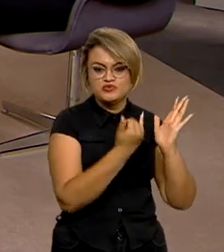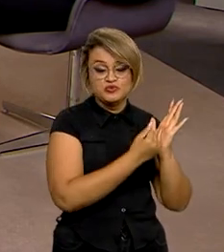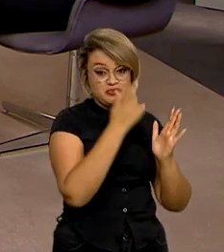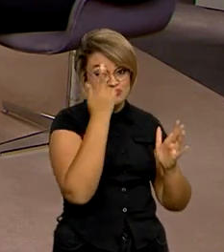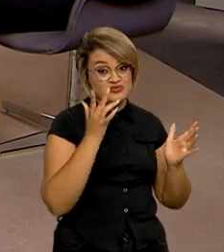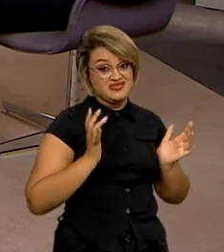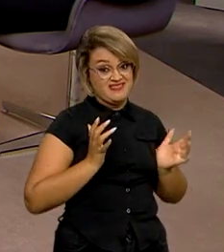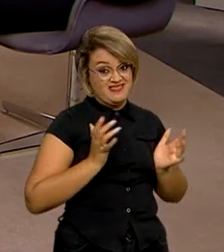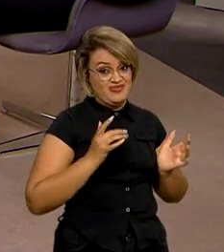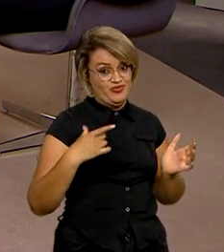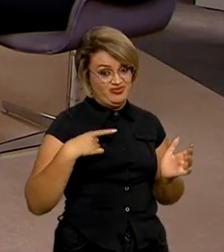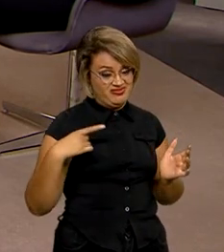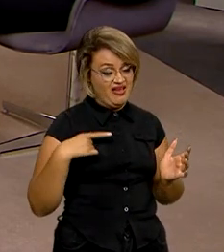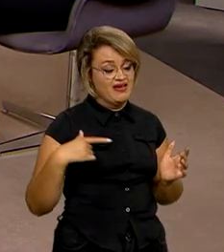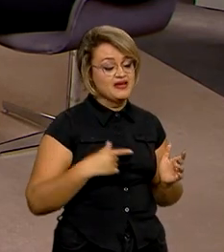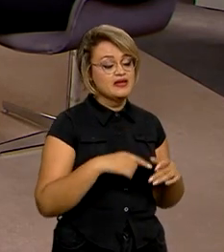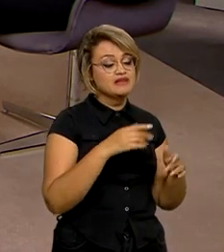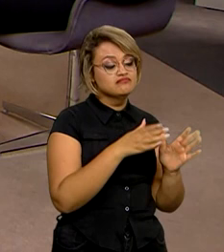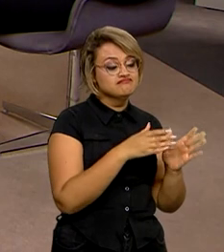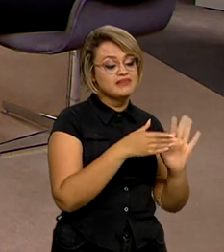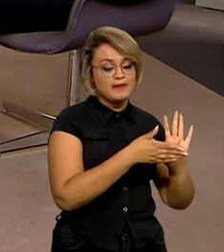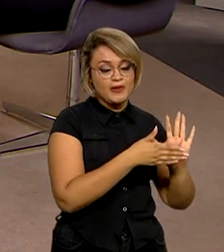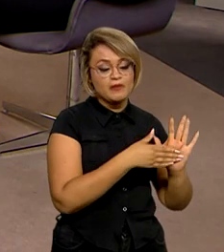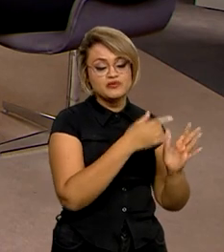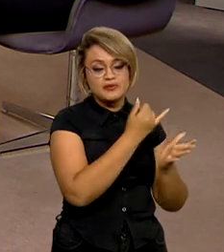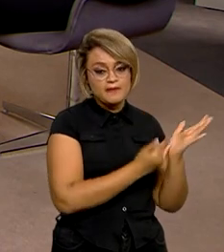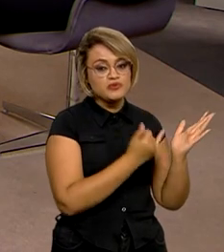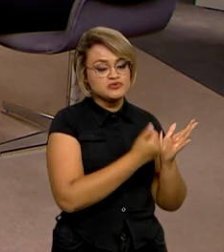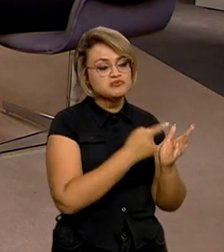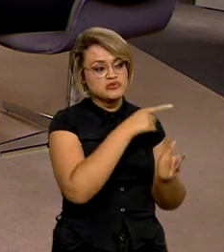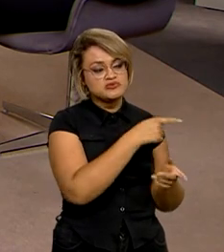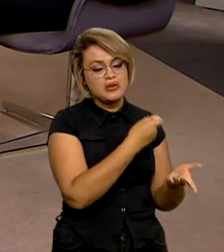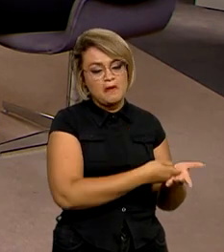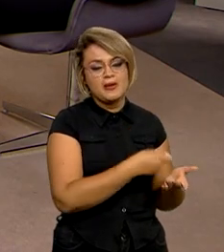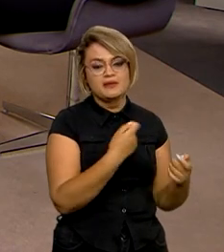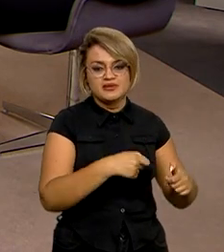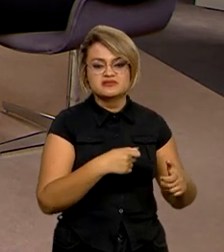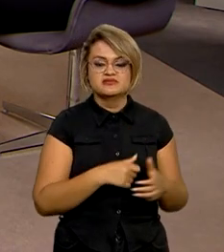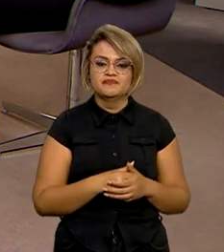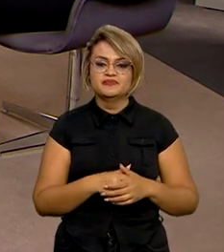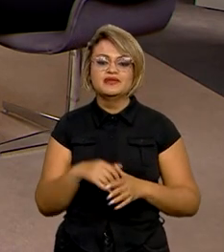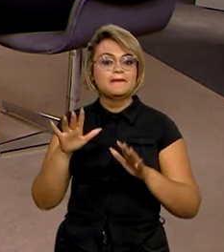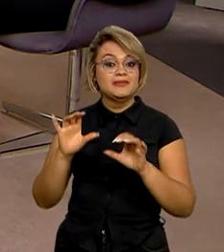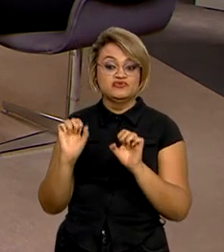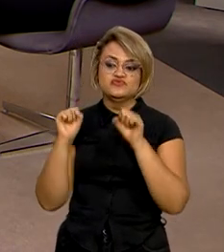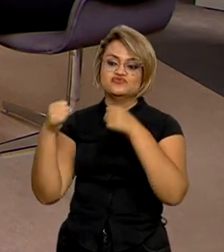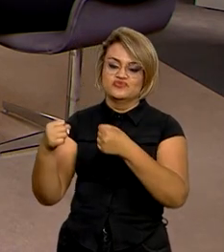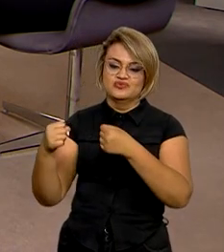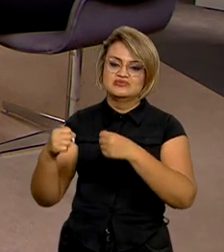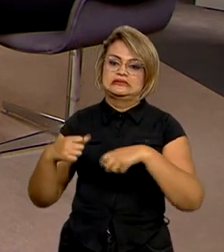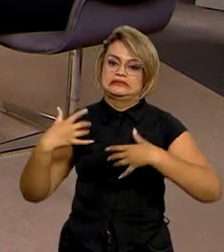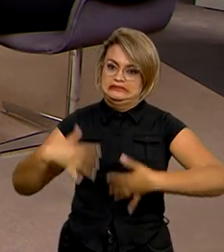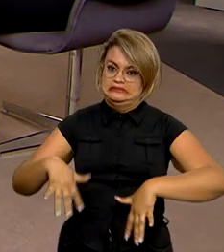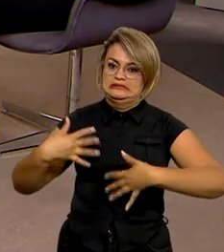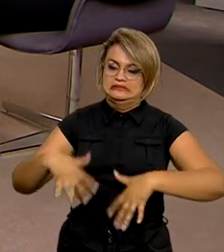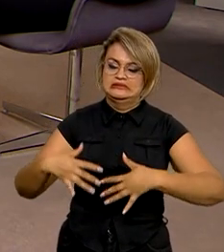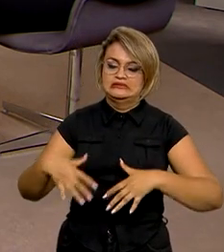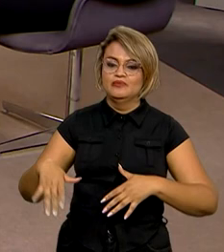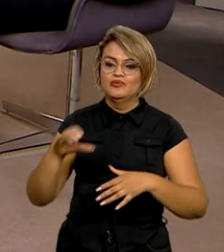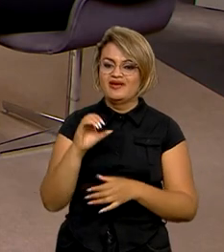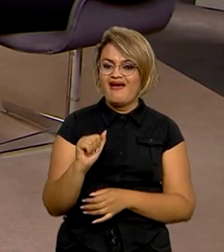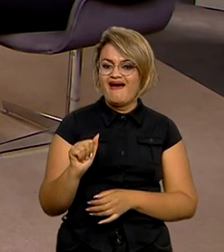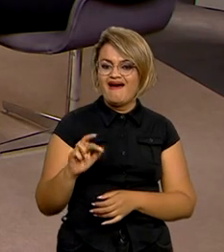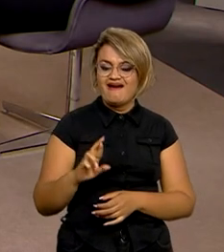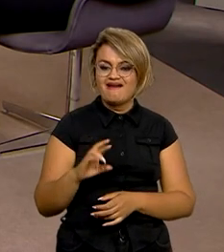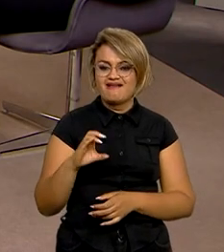situações que podem ser trabalhadas, e de pouquinho em pouquinho você vai. Agora, o esforço vai ter que ser grande, porque a própria arcabouço fiscal